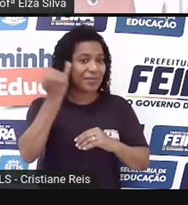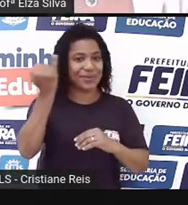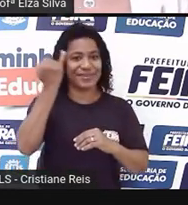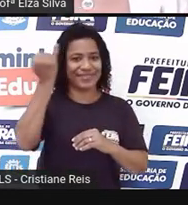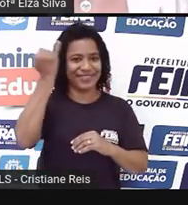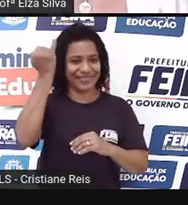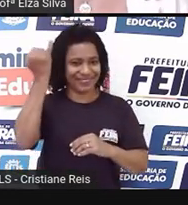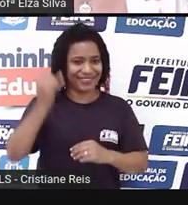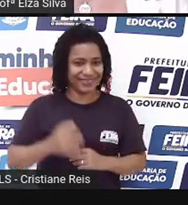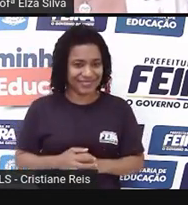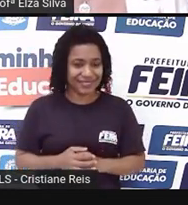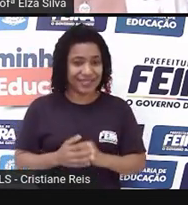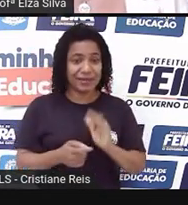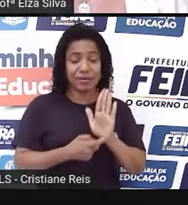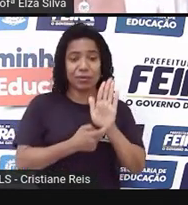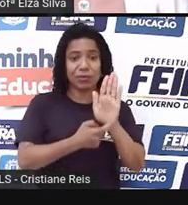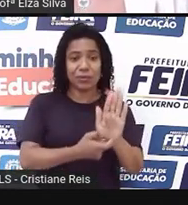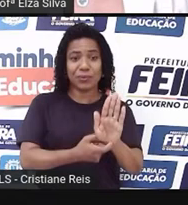se apresentar.